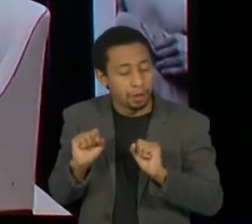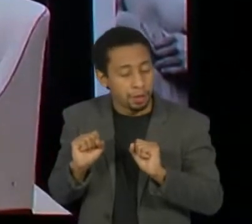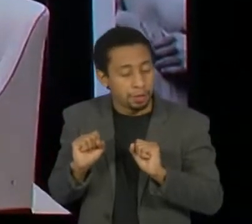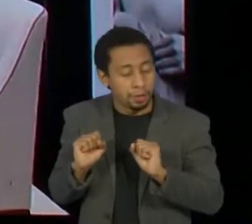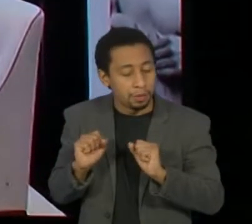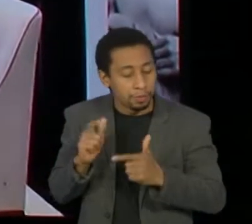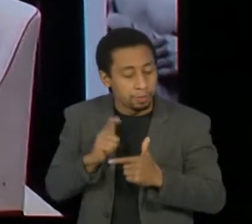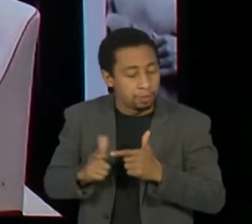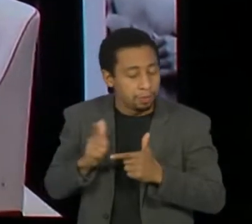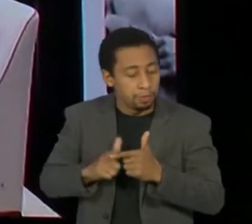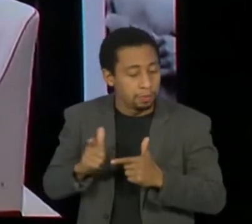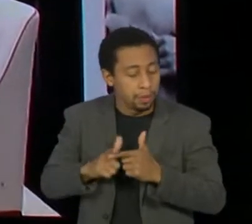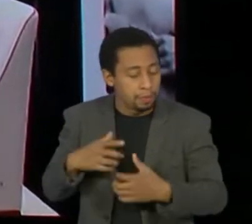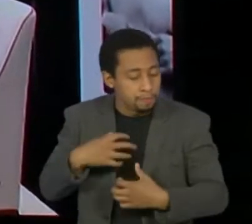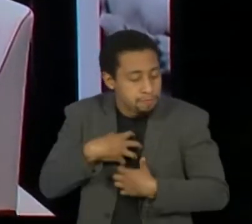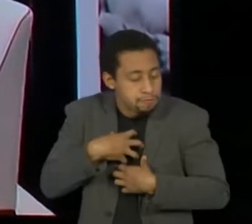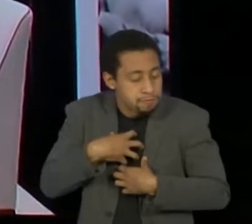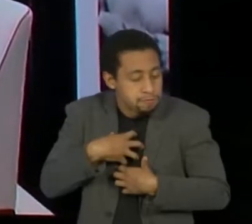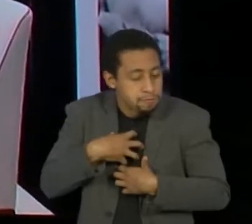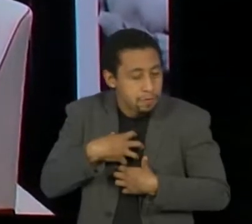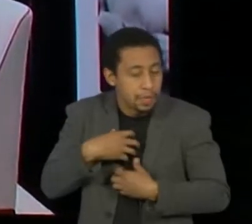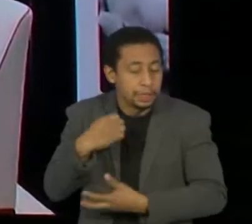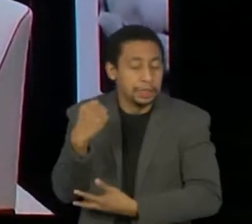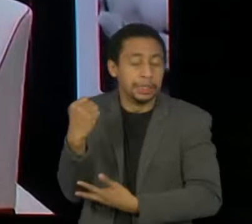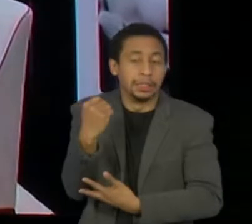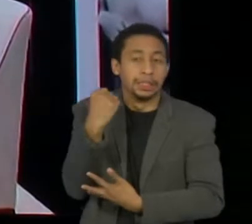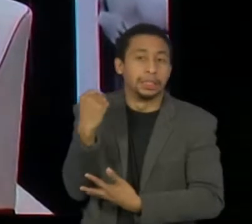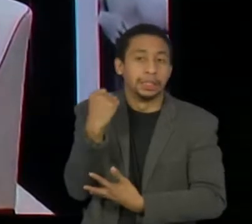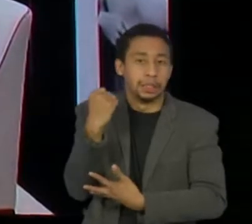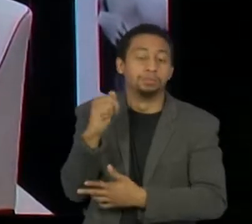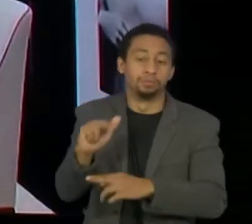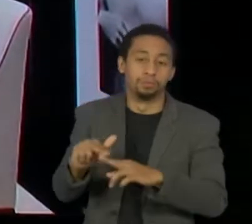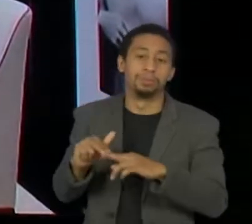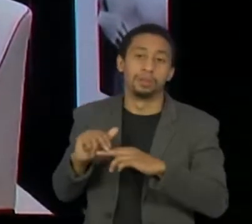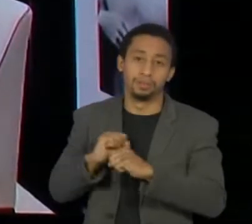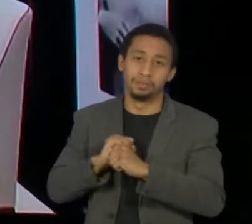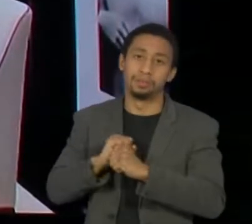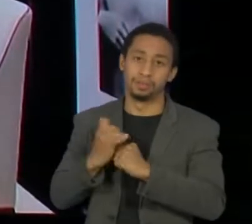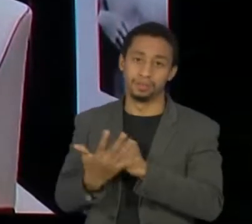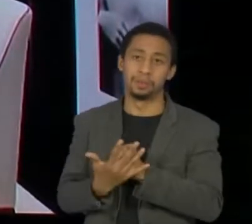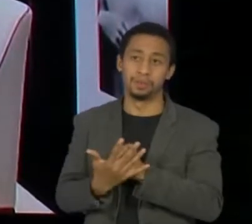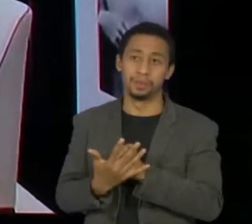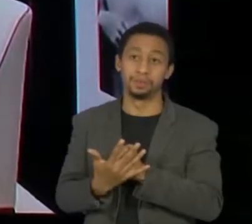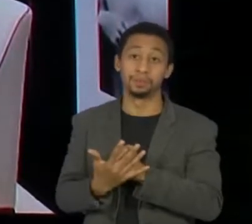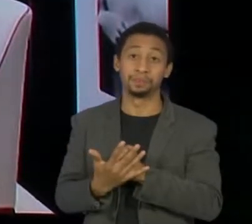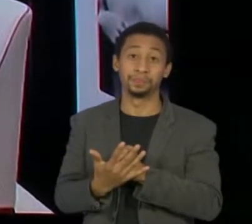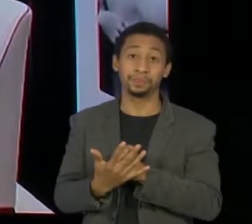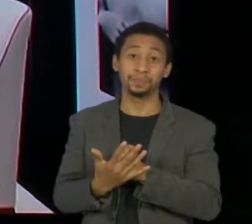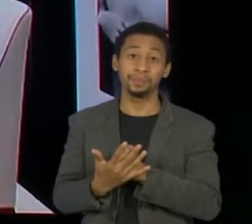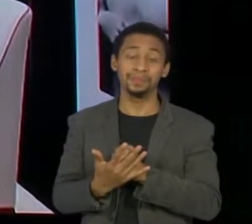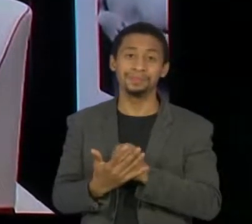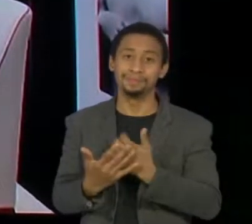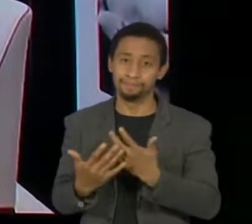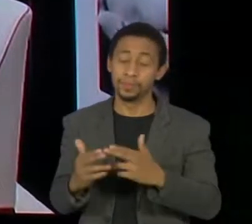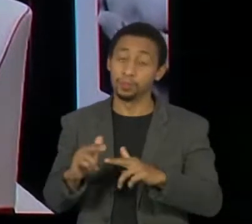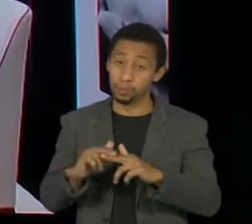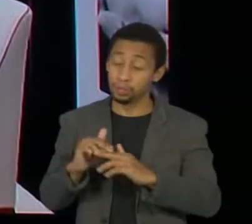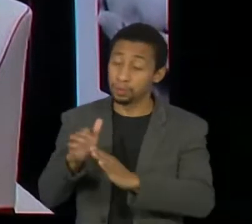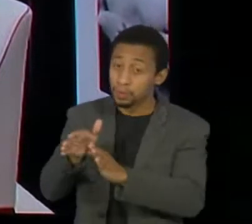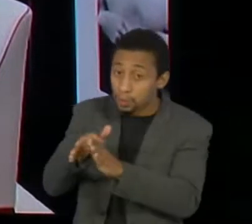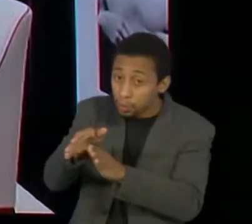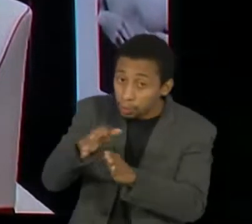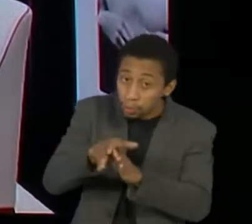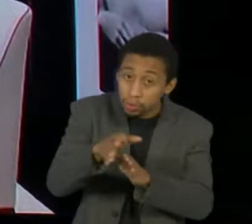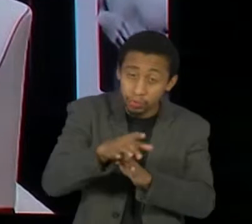que leve você a um agravamento da sua situação. Por isso, volto a recomendar a todos